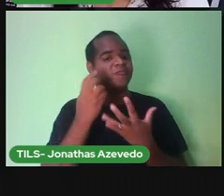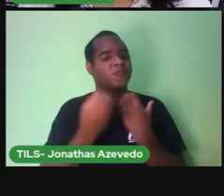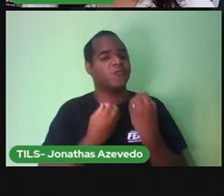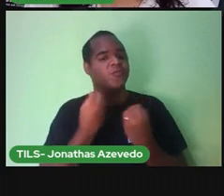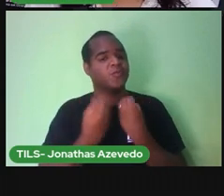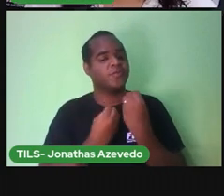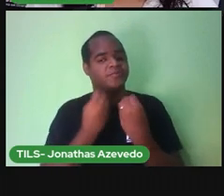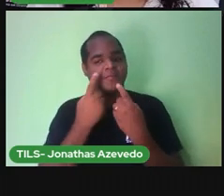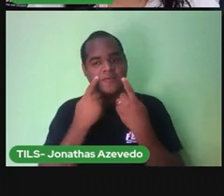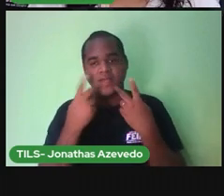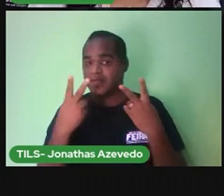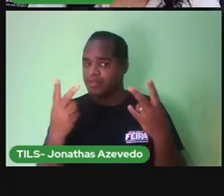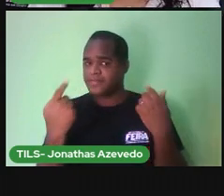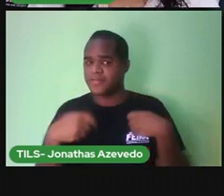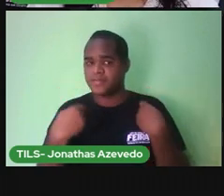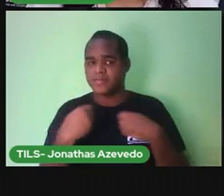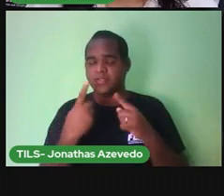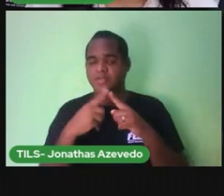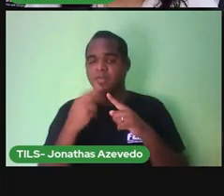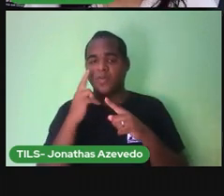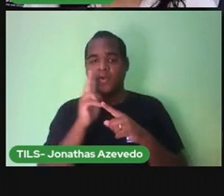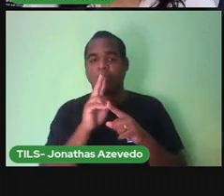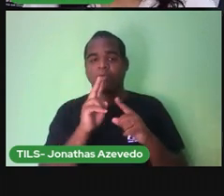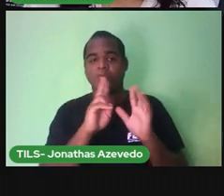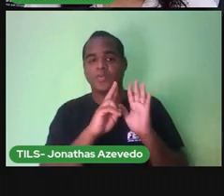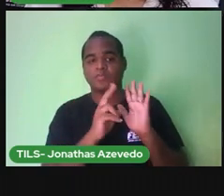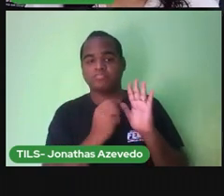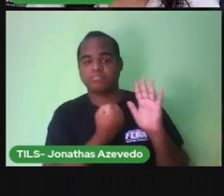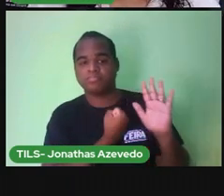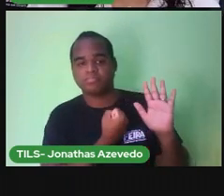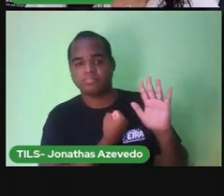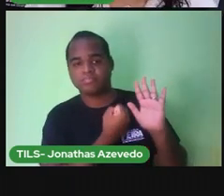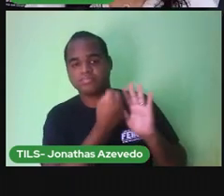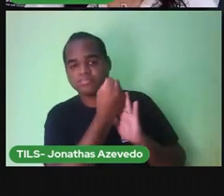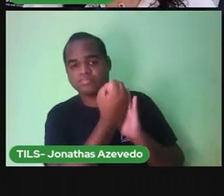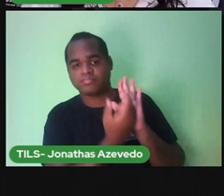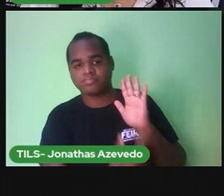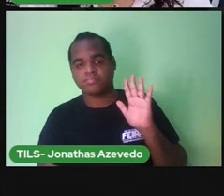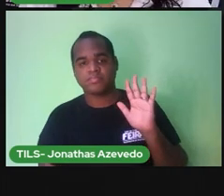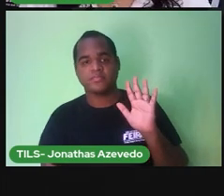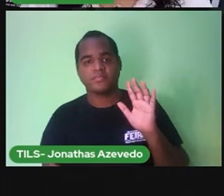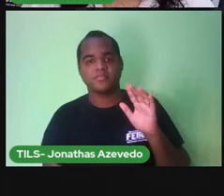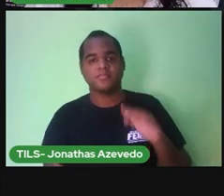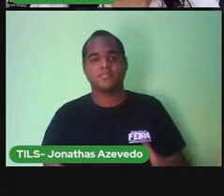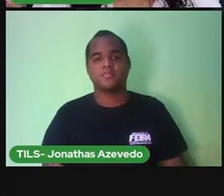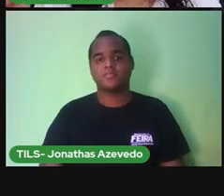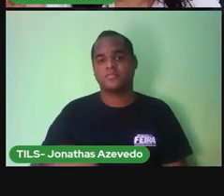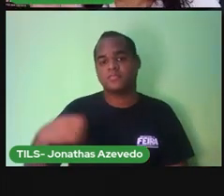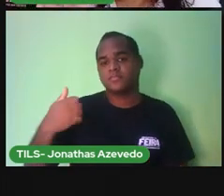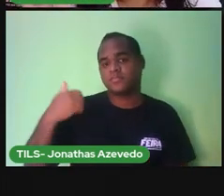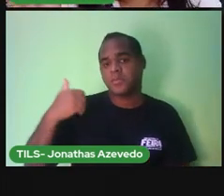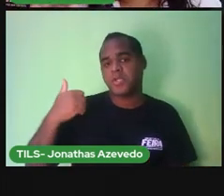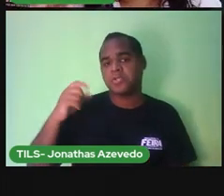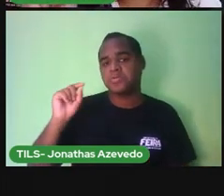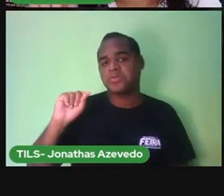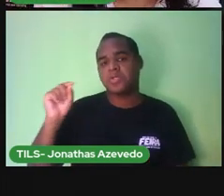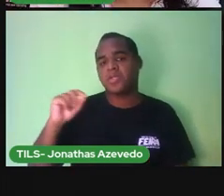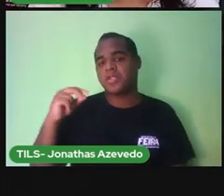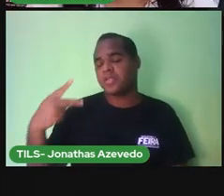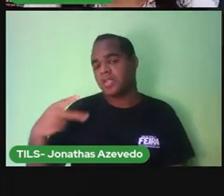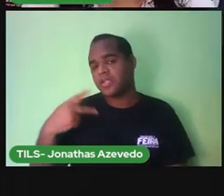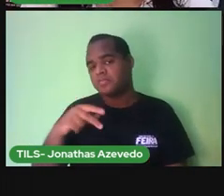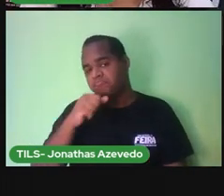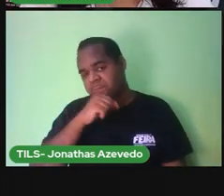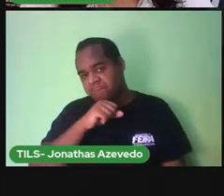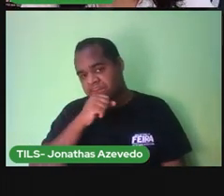sempre marca Olha a primeira medida A primeira vez Que a avó do Mateus Mediu